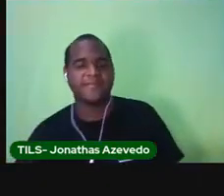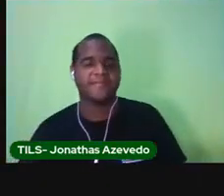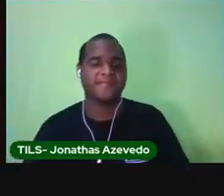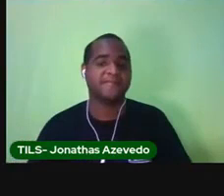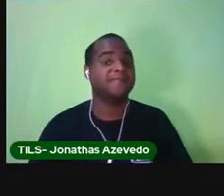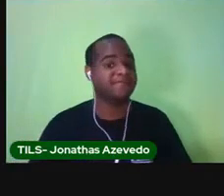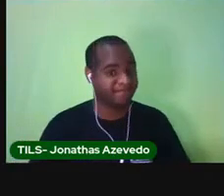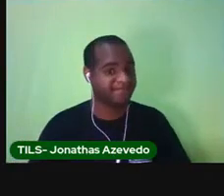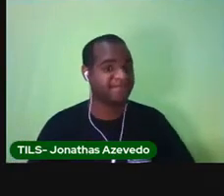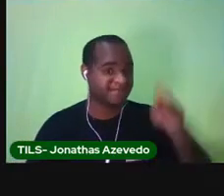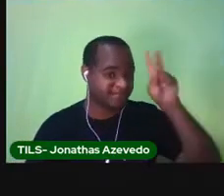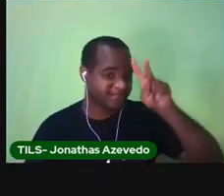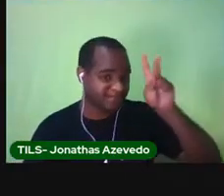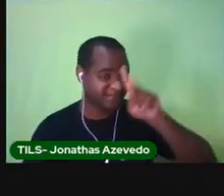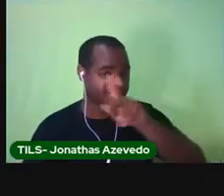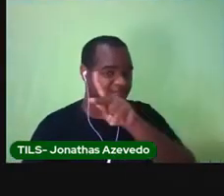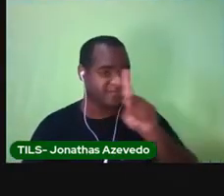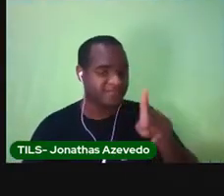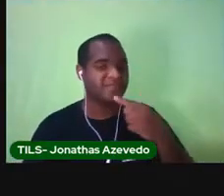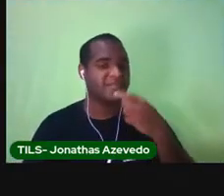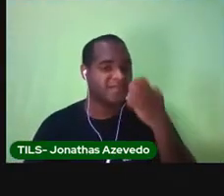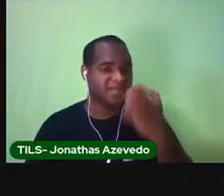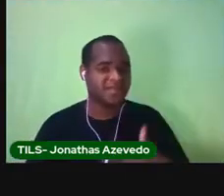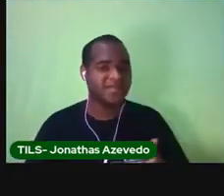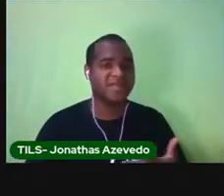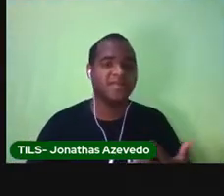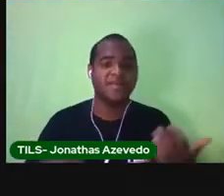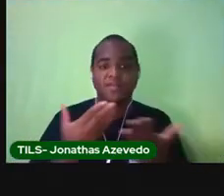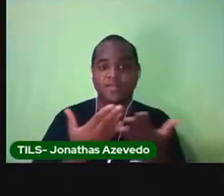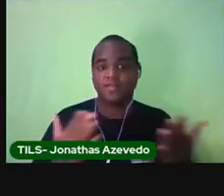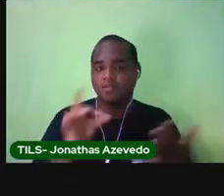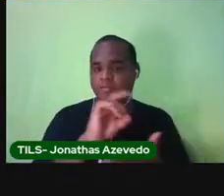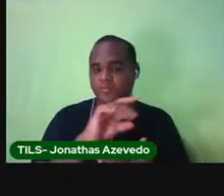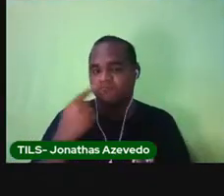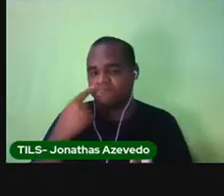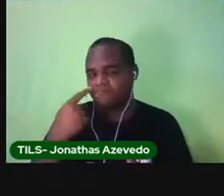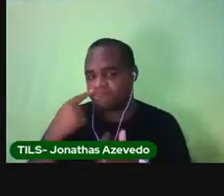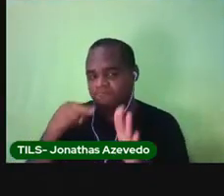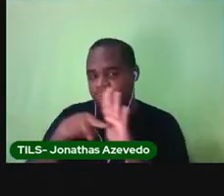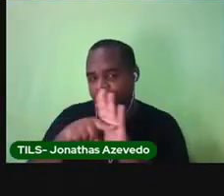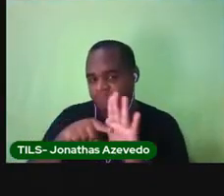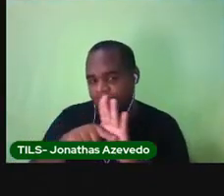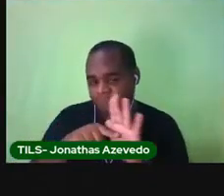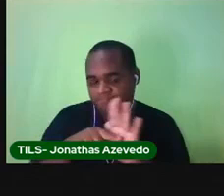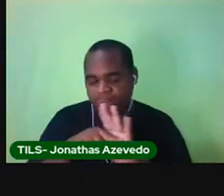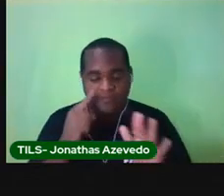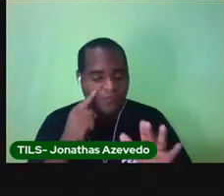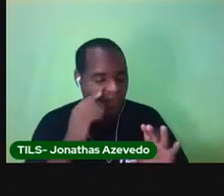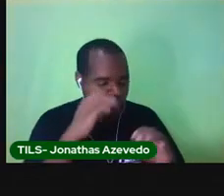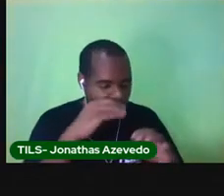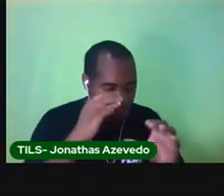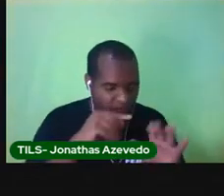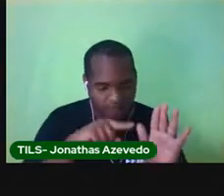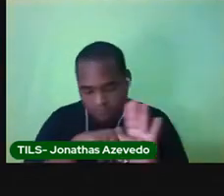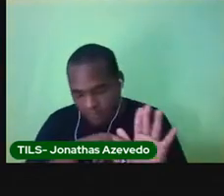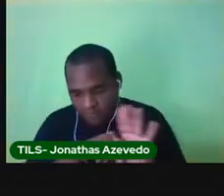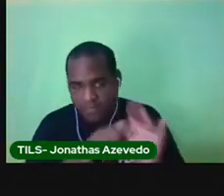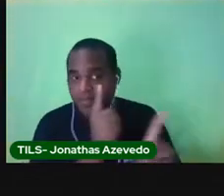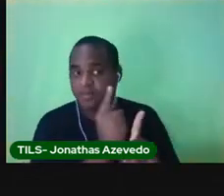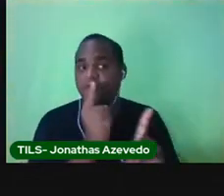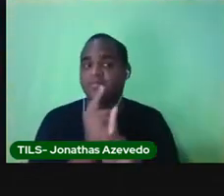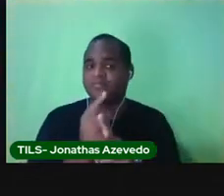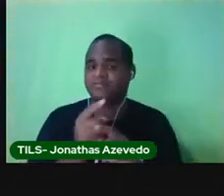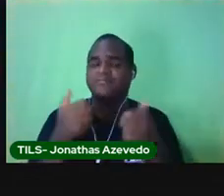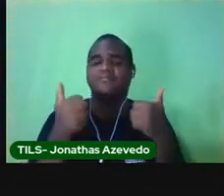Lembra que a Pró na aula passada disse que vocês são investigadores e detetives dos textos? Muito bem.